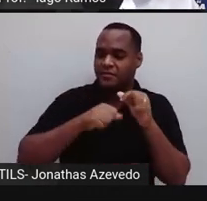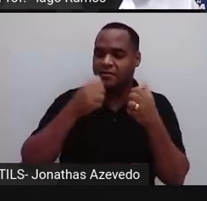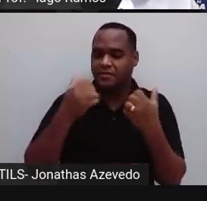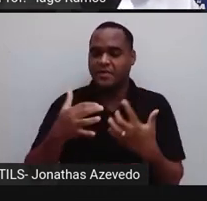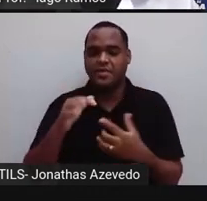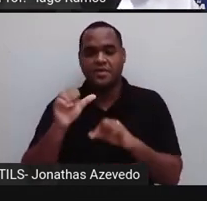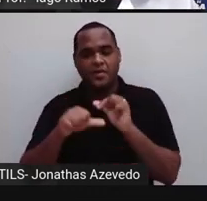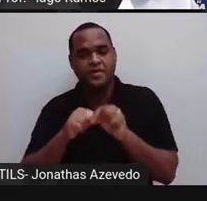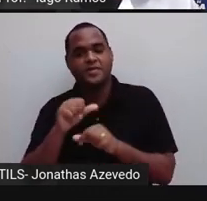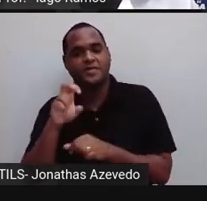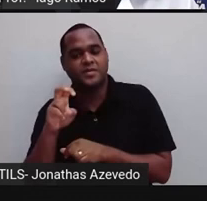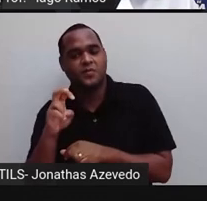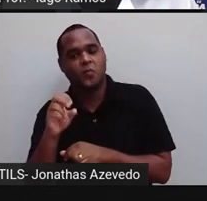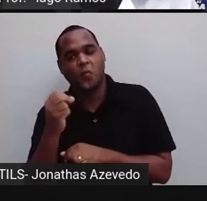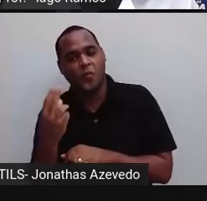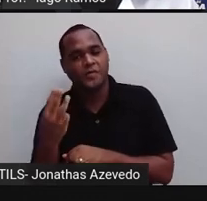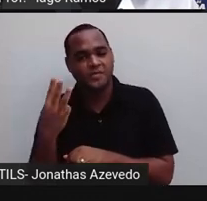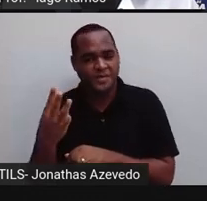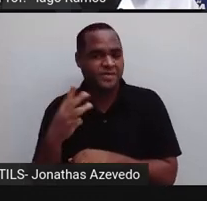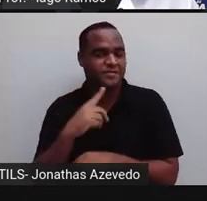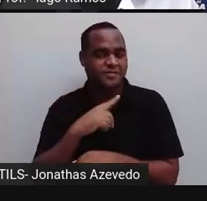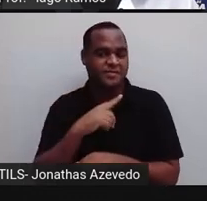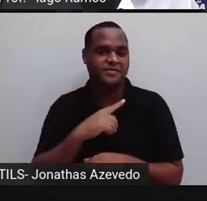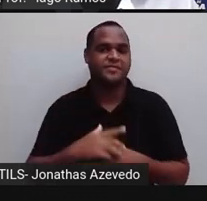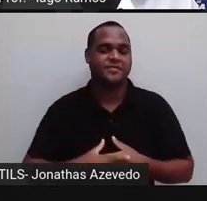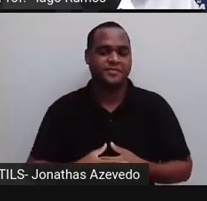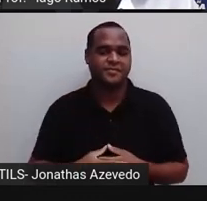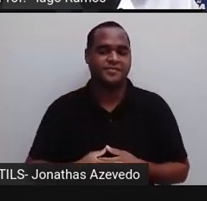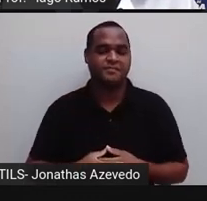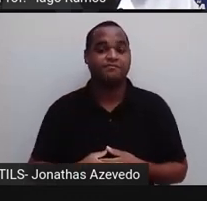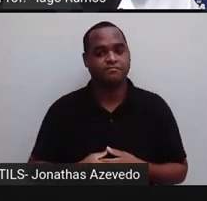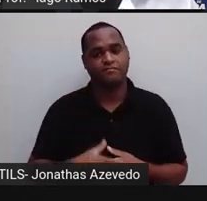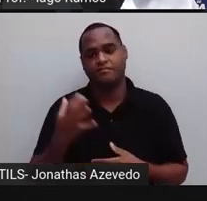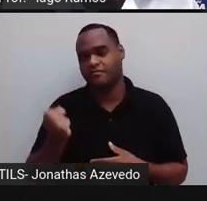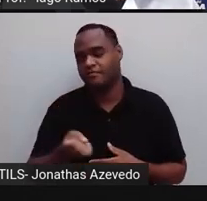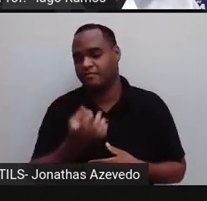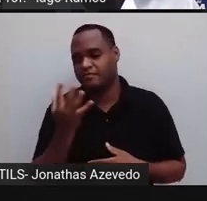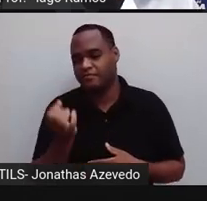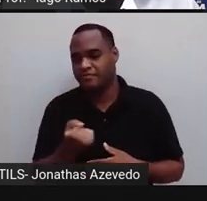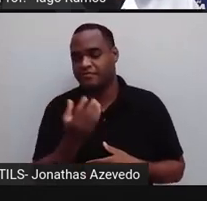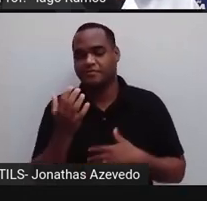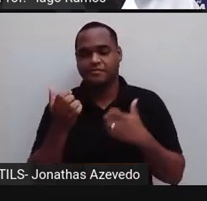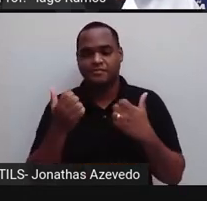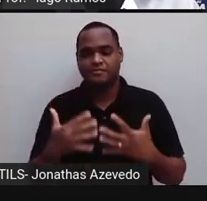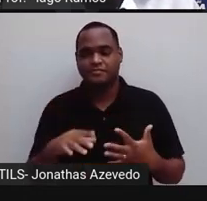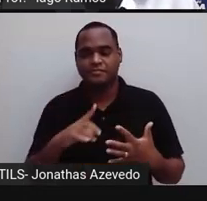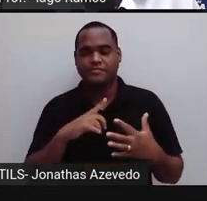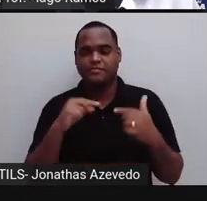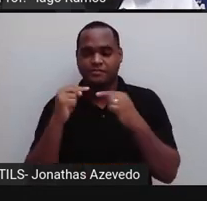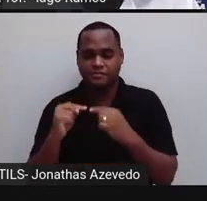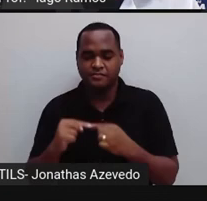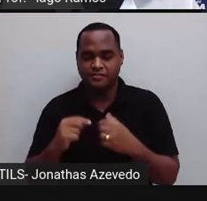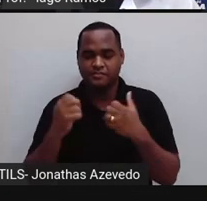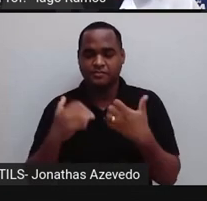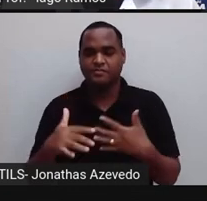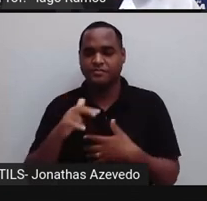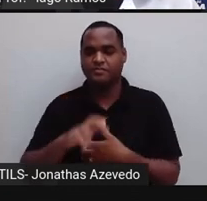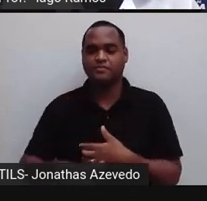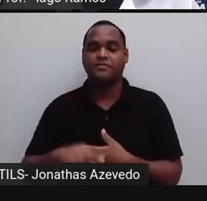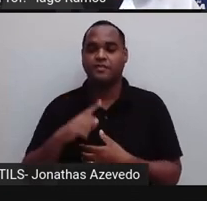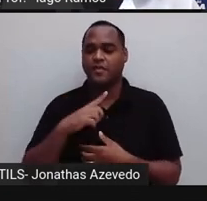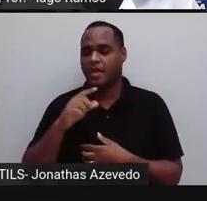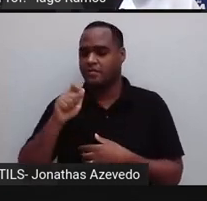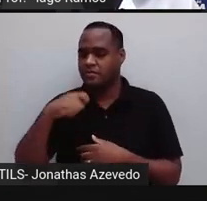3, naquele caso ali. Tá? E essa quantidade vai ser o expoente, só que vai estar negativo.